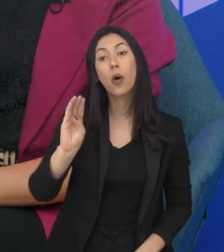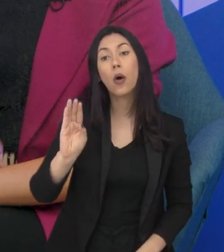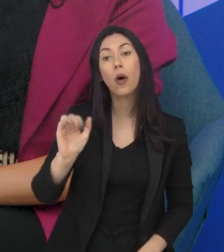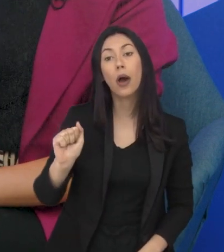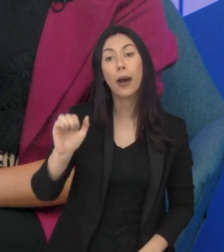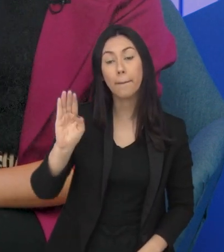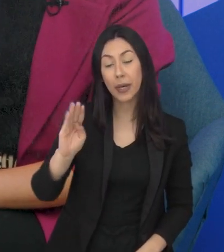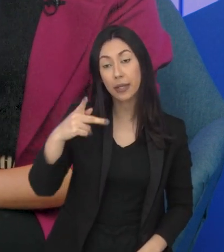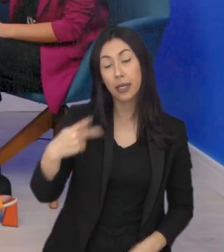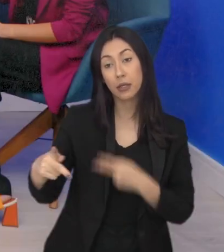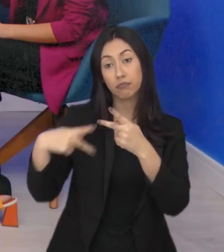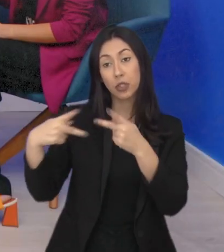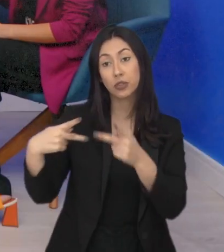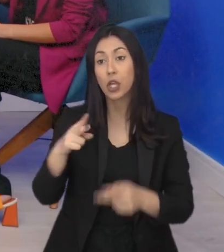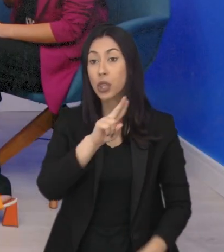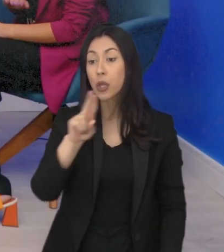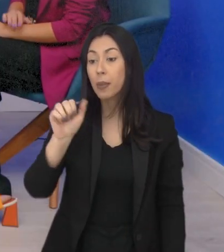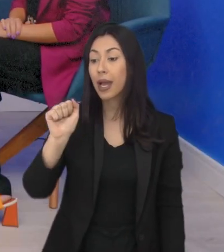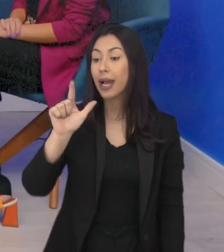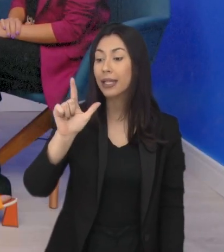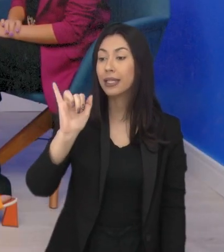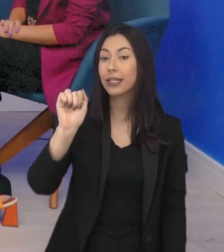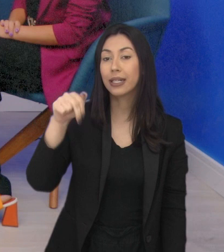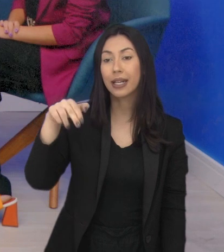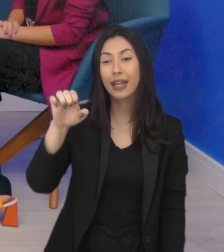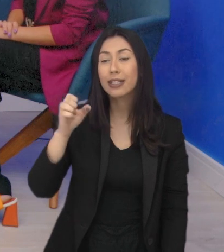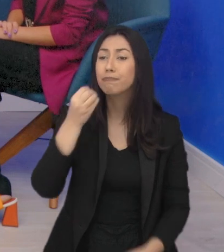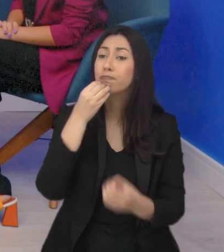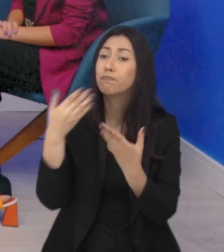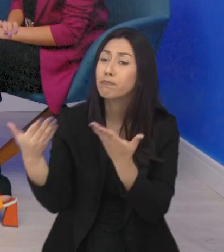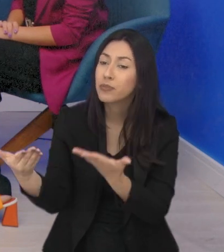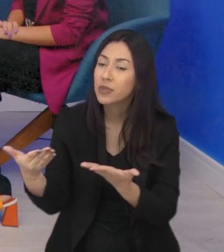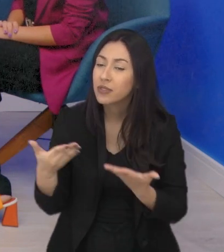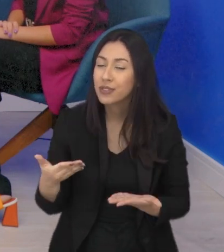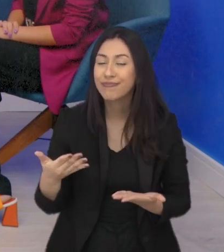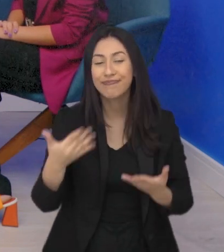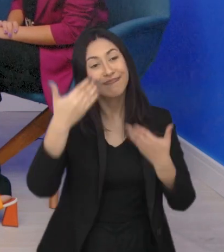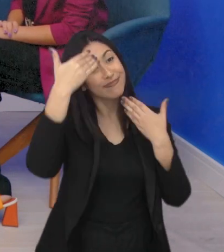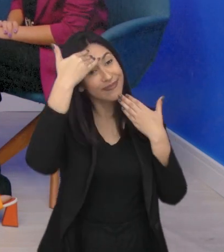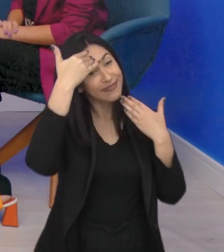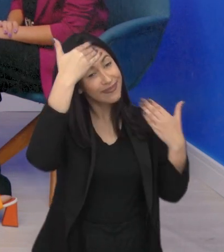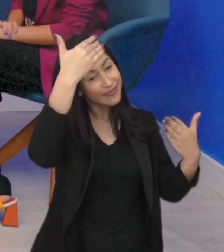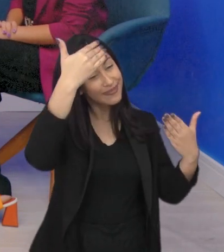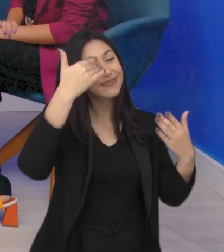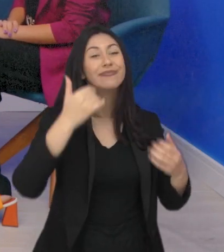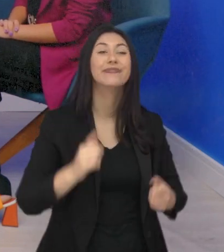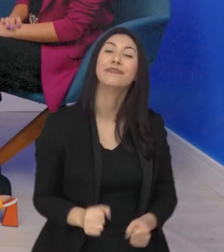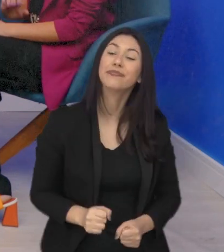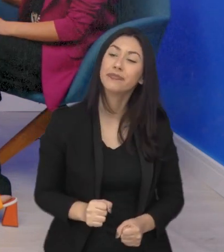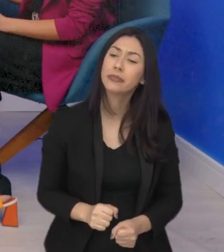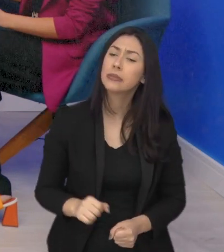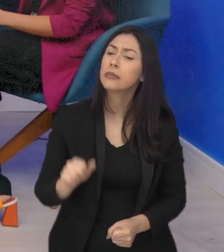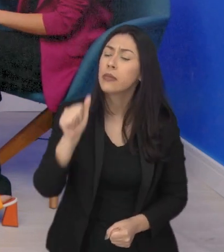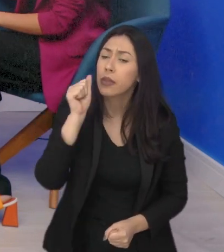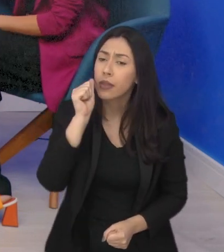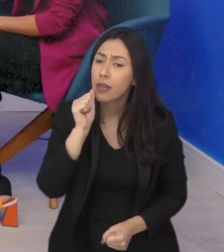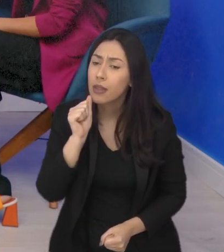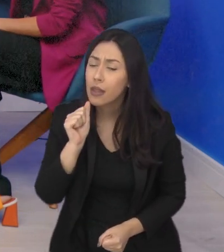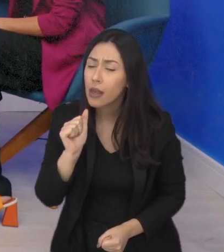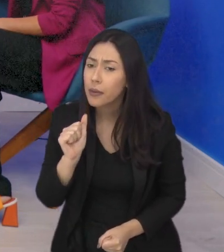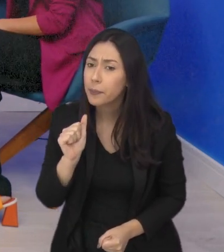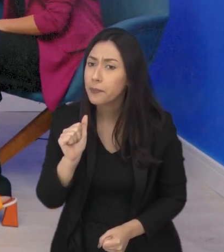Campos, doutora Aliane Cristiane. Seja muito bem-vinda. Muito obrigada. Doutora, vamos começar